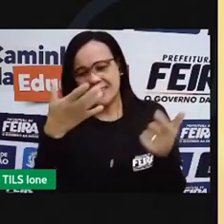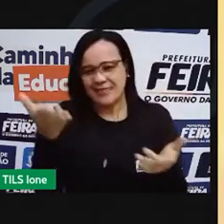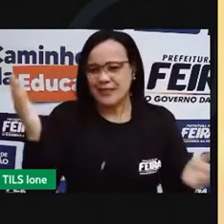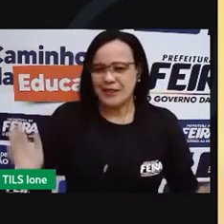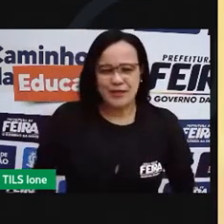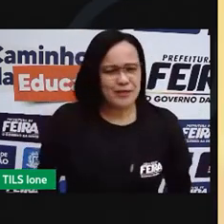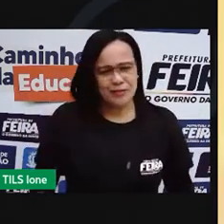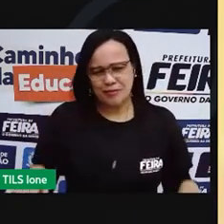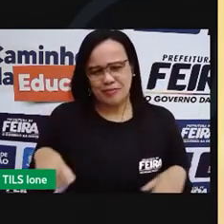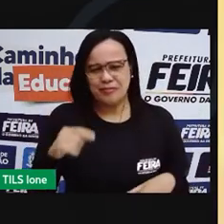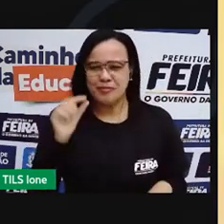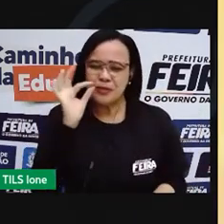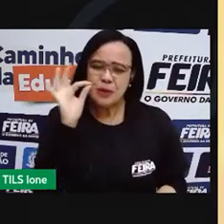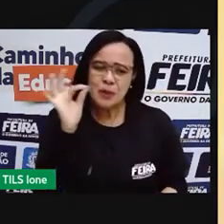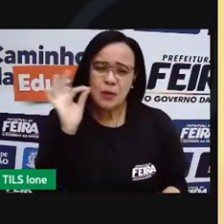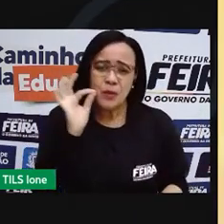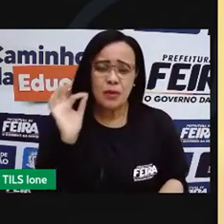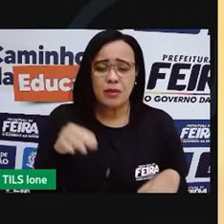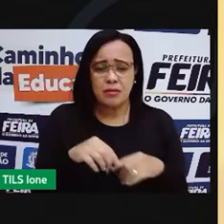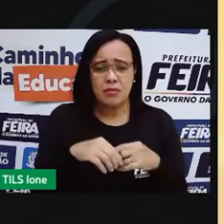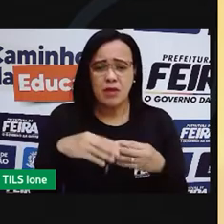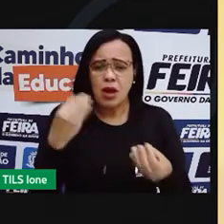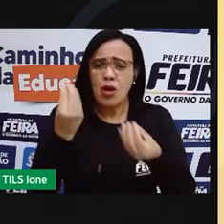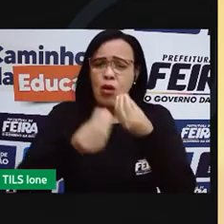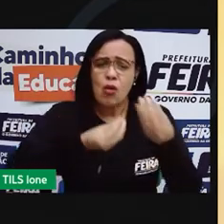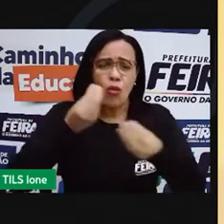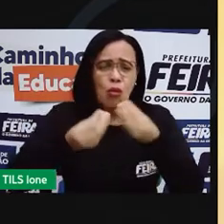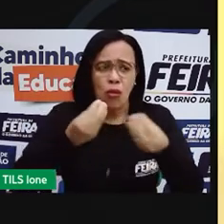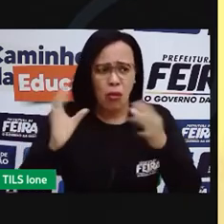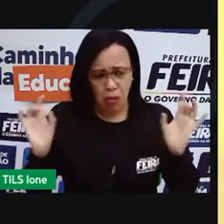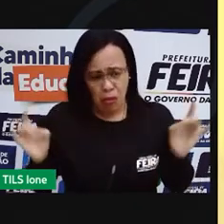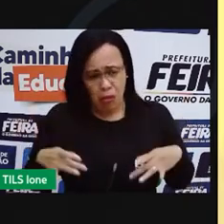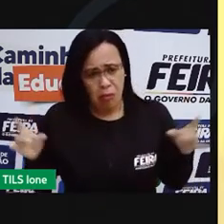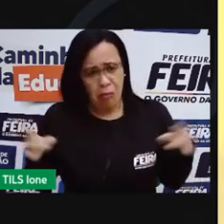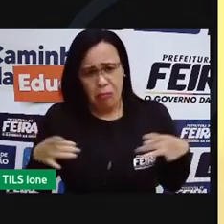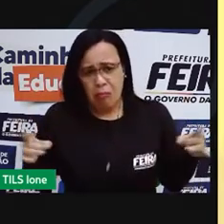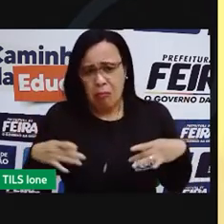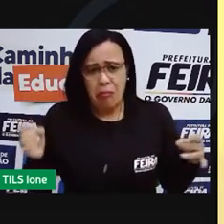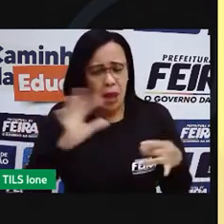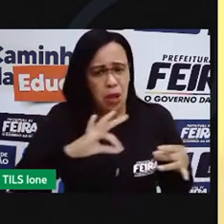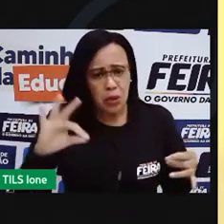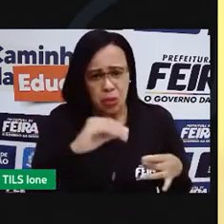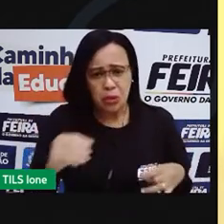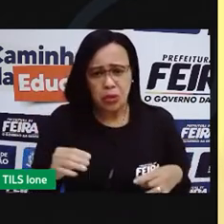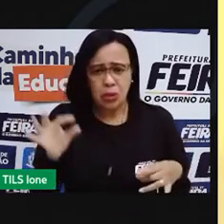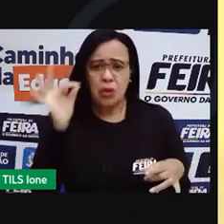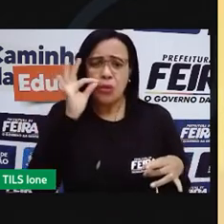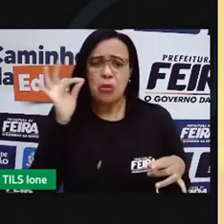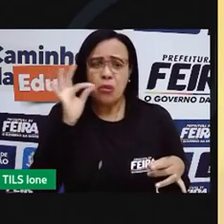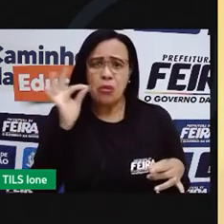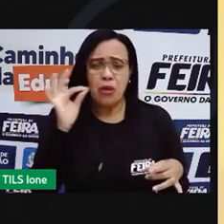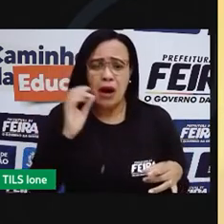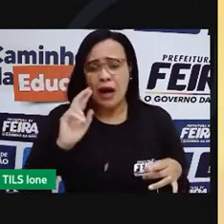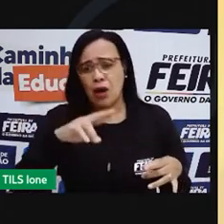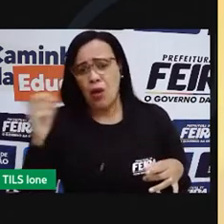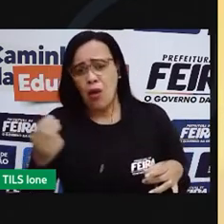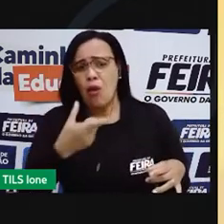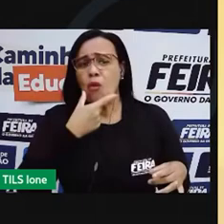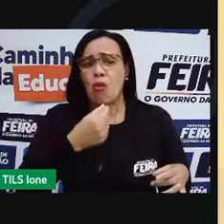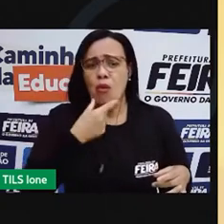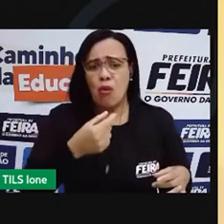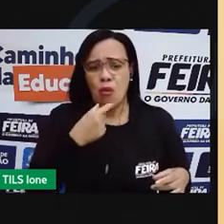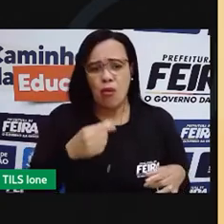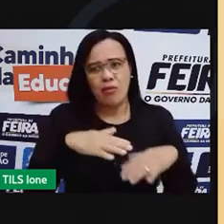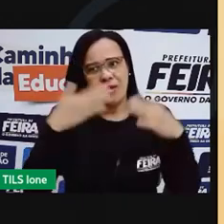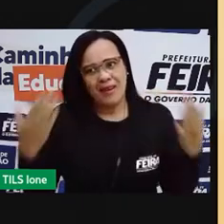Ratinho, como você consegue ser tão medroso assim? Você é um rato ou um homem? Mas é claro que eu sou